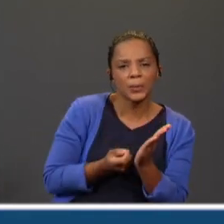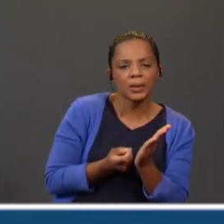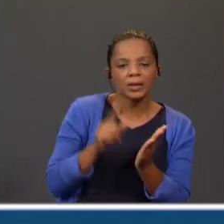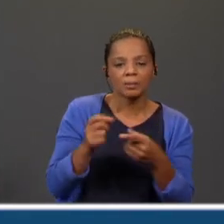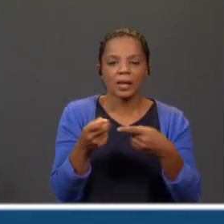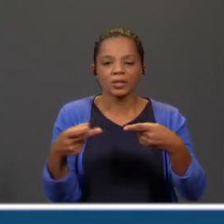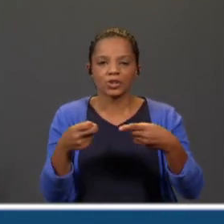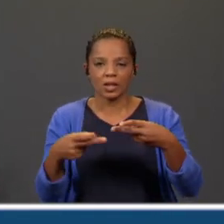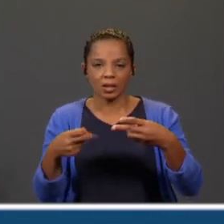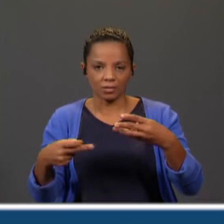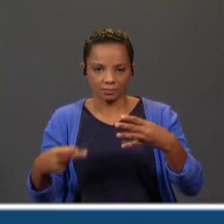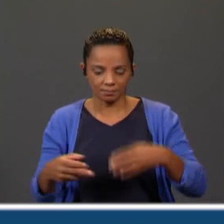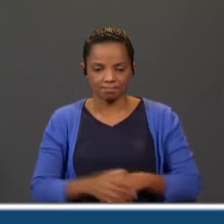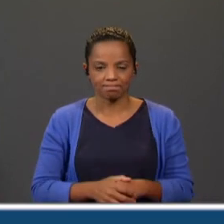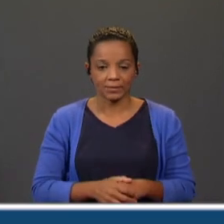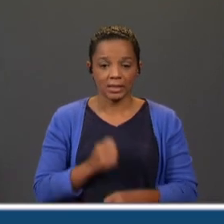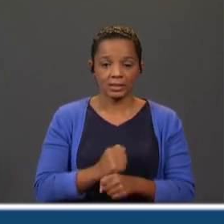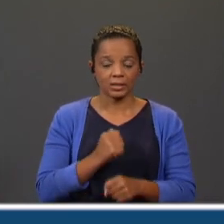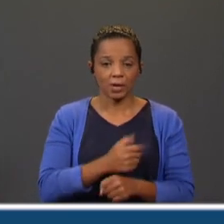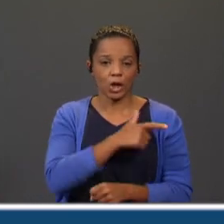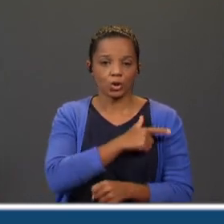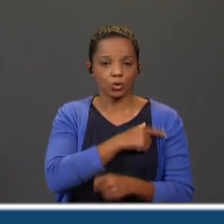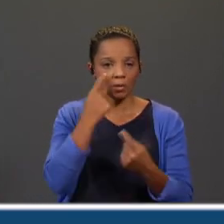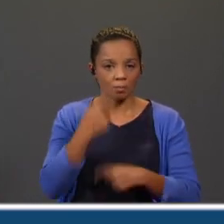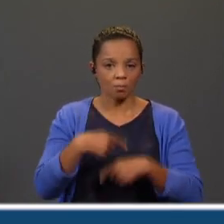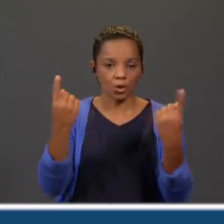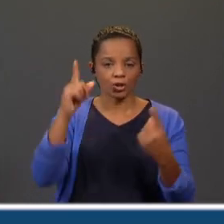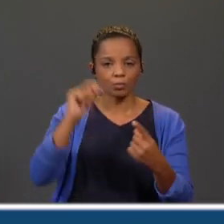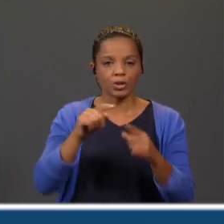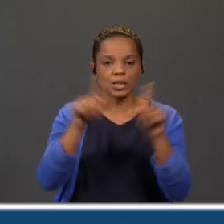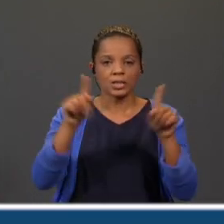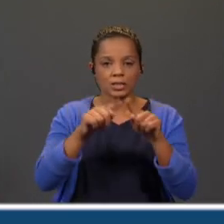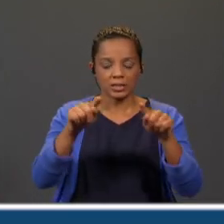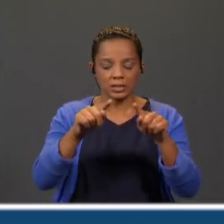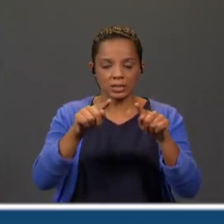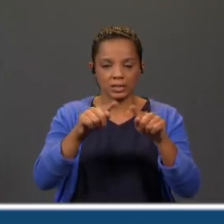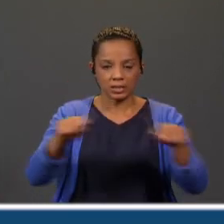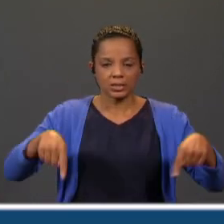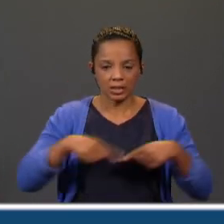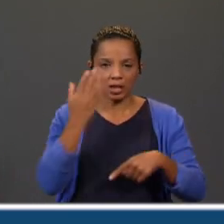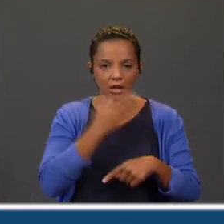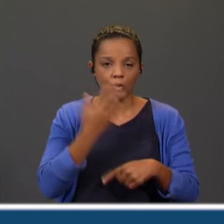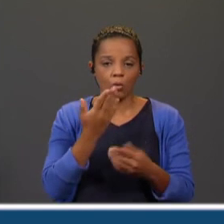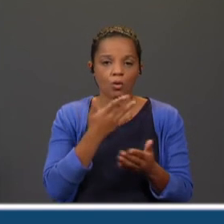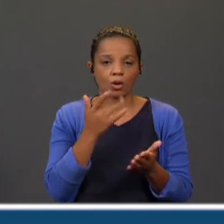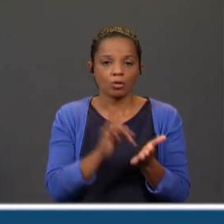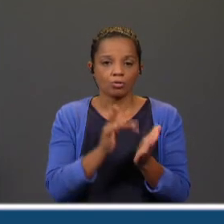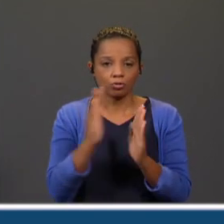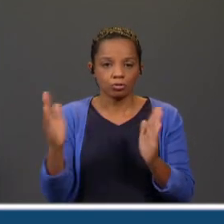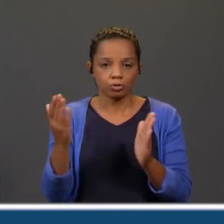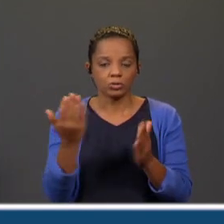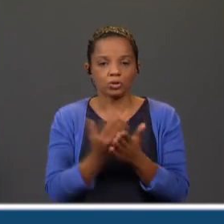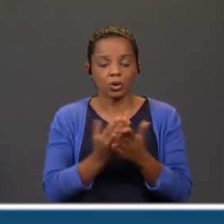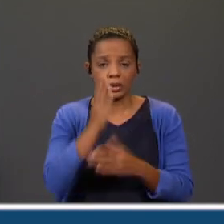legenda. Mostra o teu trabalho à turma e a fixa ou na sala de aula ou na biblioteca da escola. Para quem está em casa,